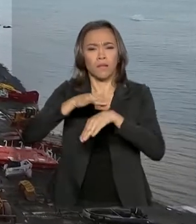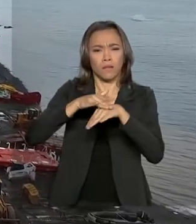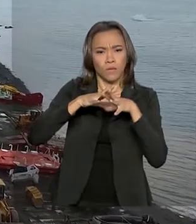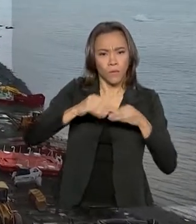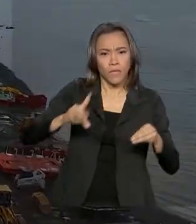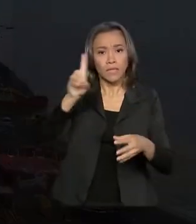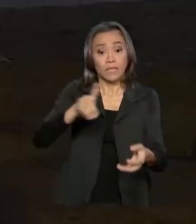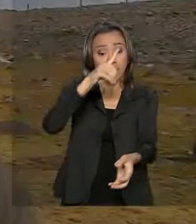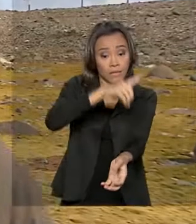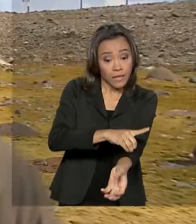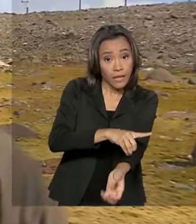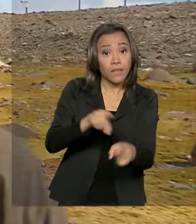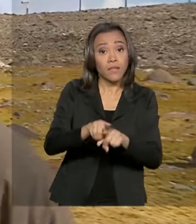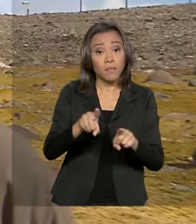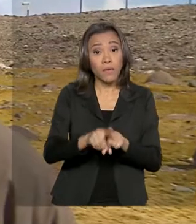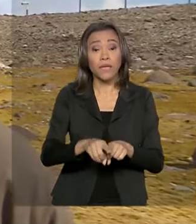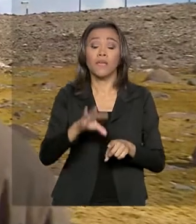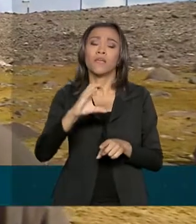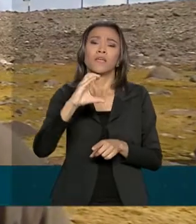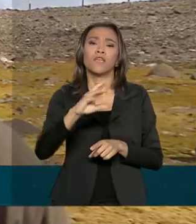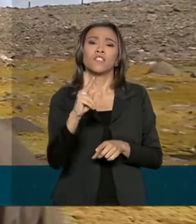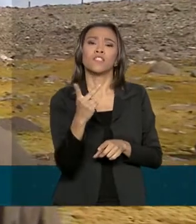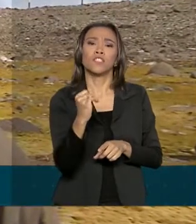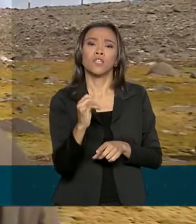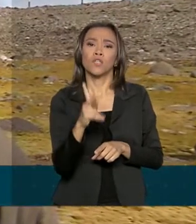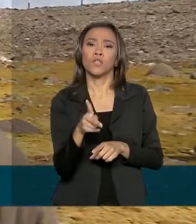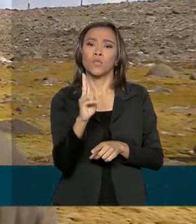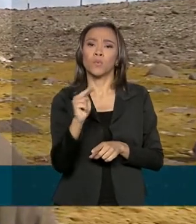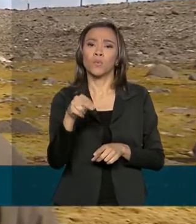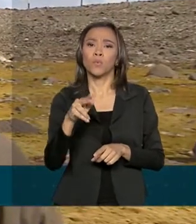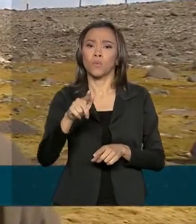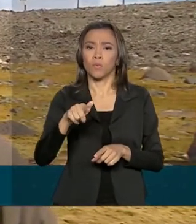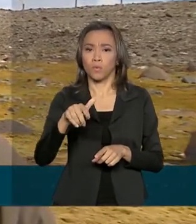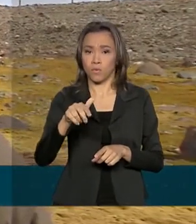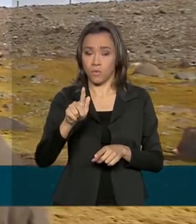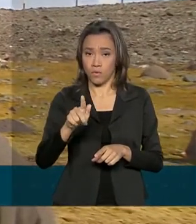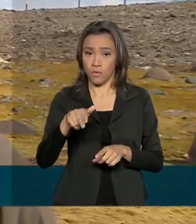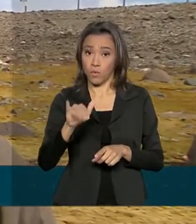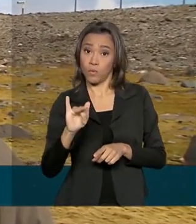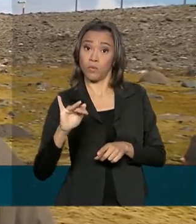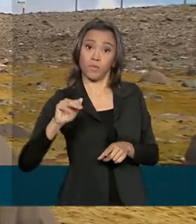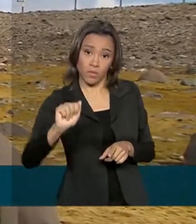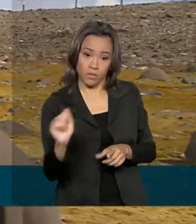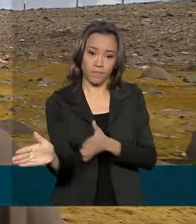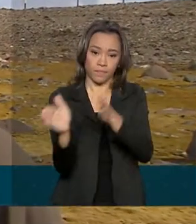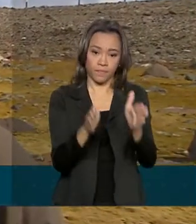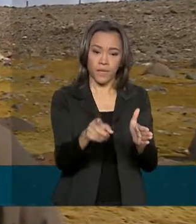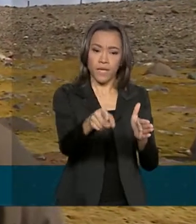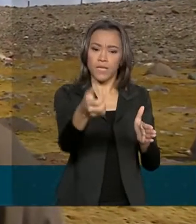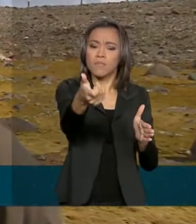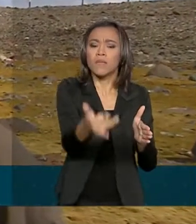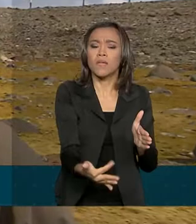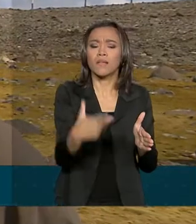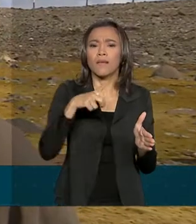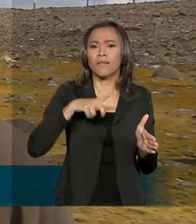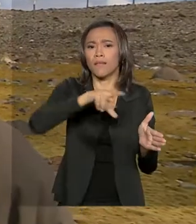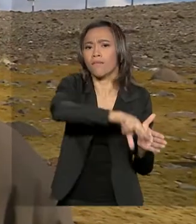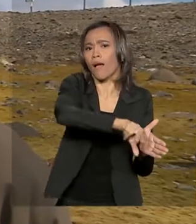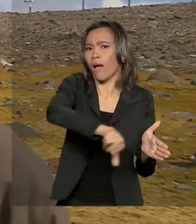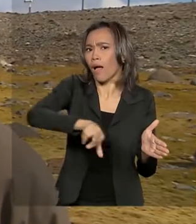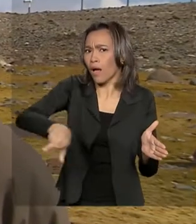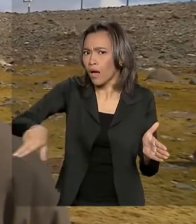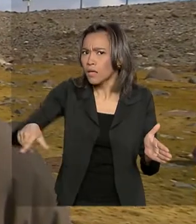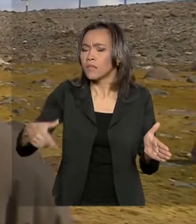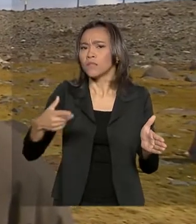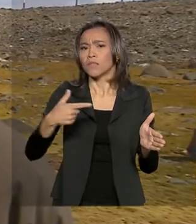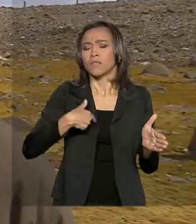e chico-munha. Aqui a gente tem uma biodiversidade alta desses organismos, dos micro-organismos. E eles têm uma versatilidade metabólica, eles